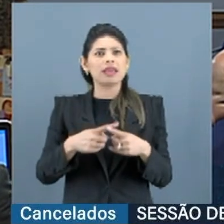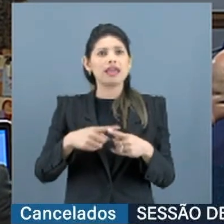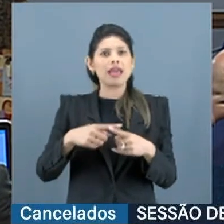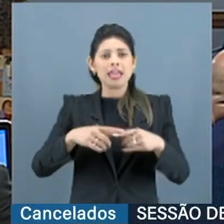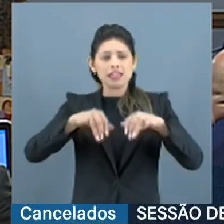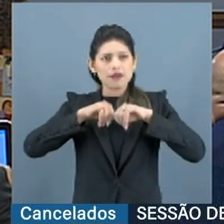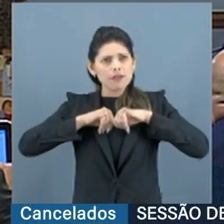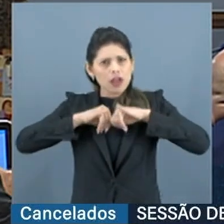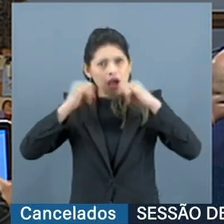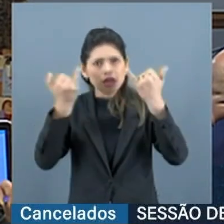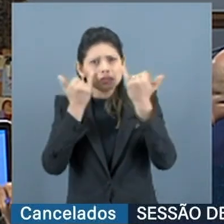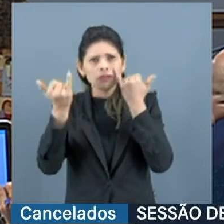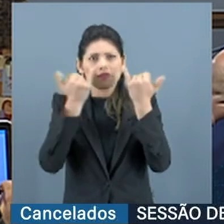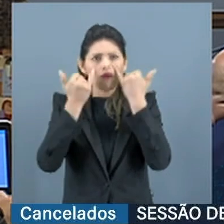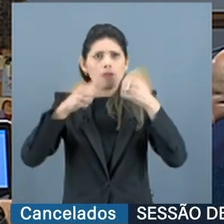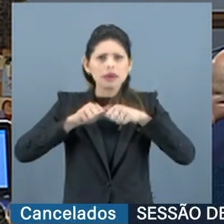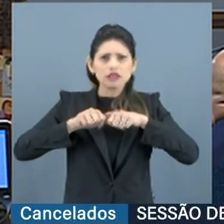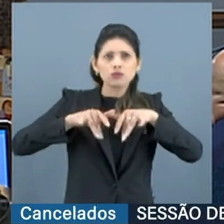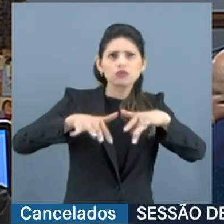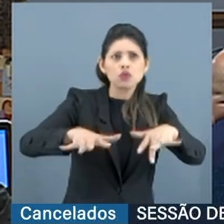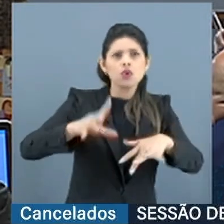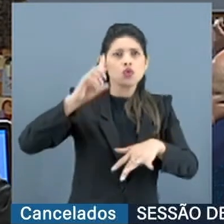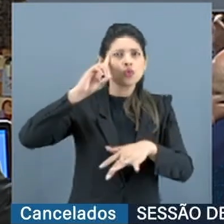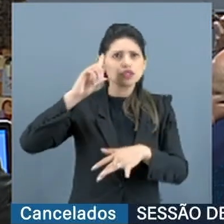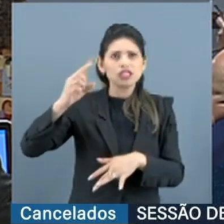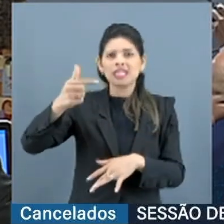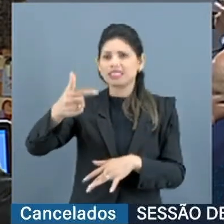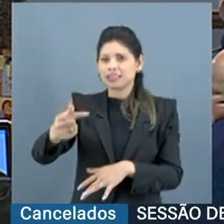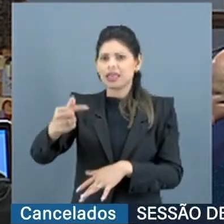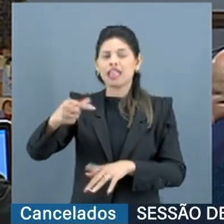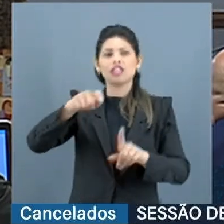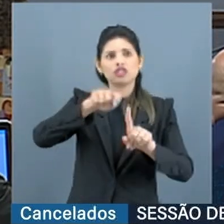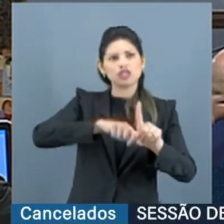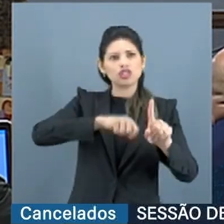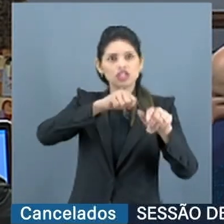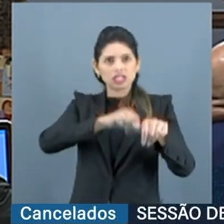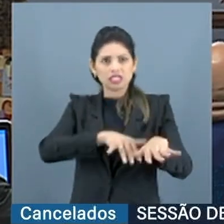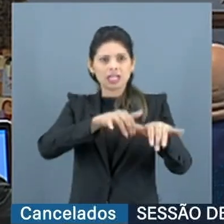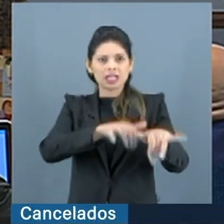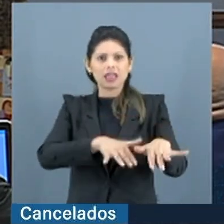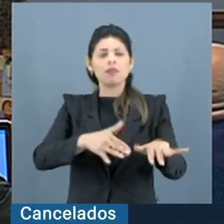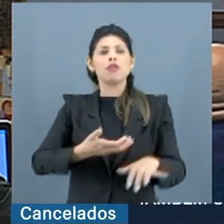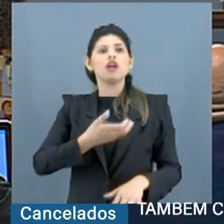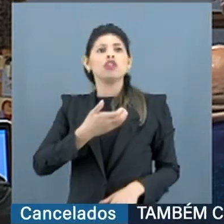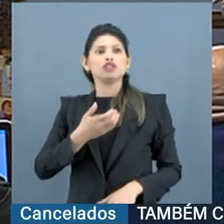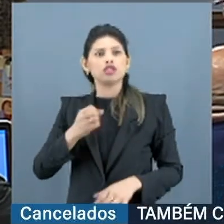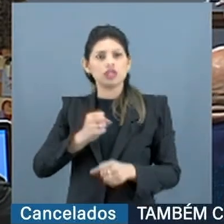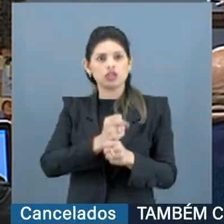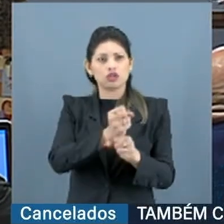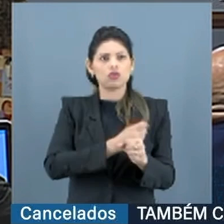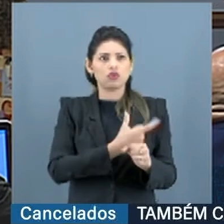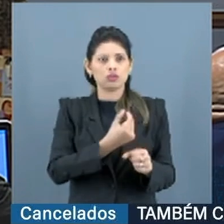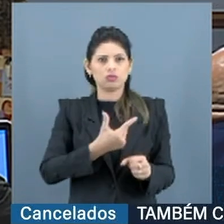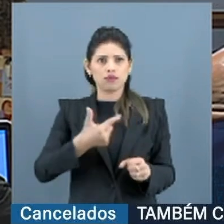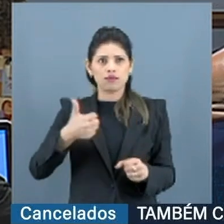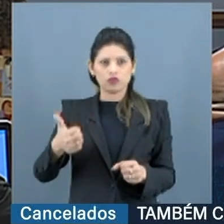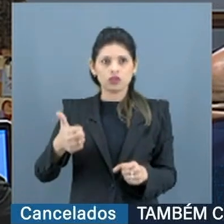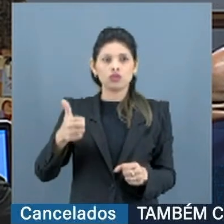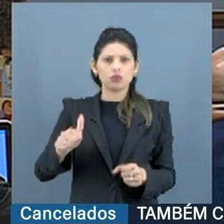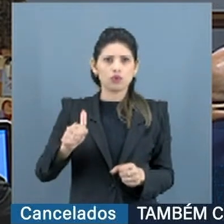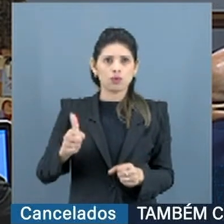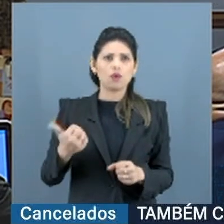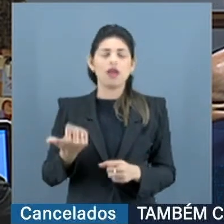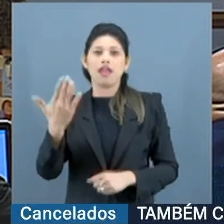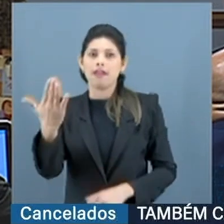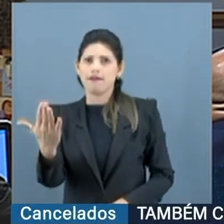divulgações do 7 de setembro de 2021, materializada no QG, em frente